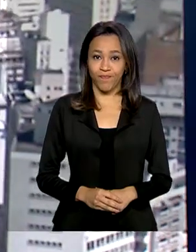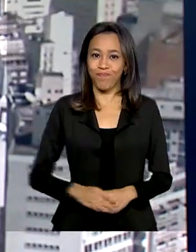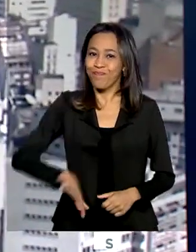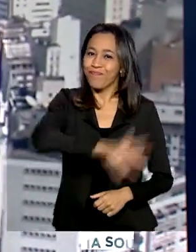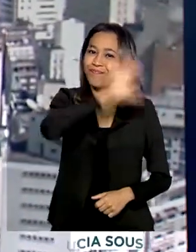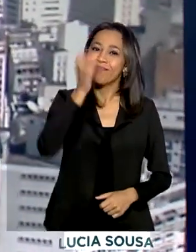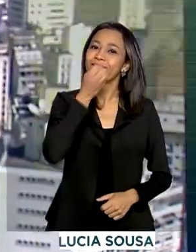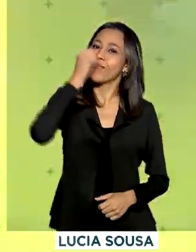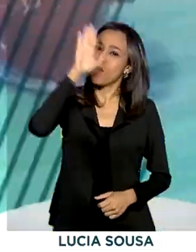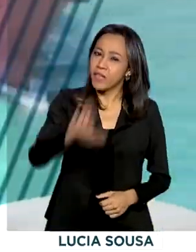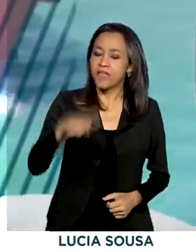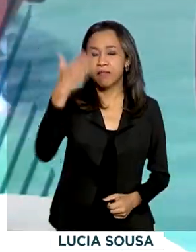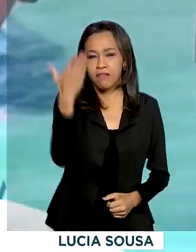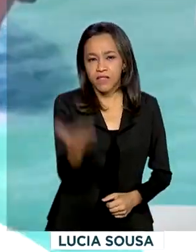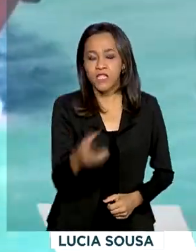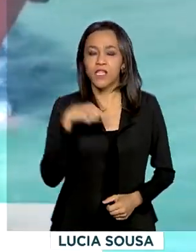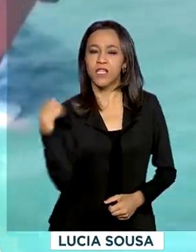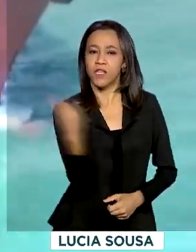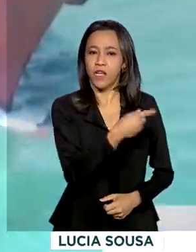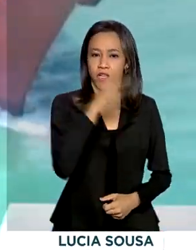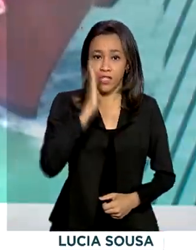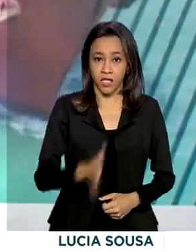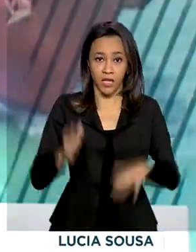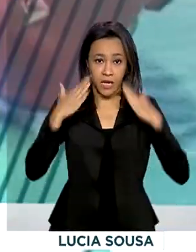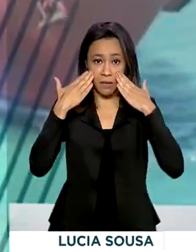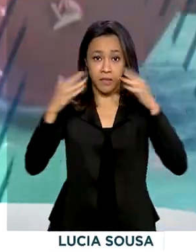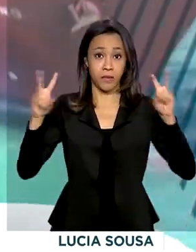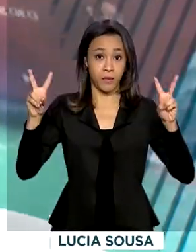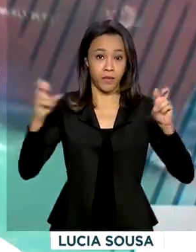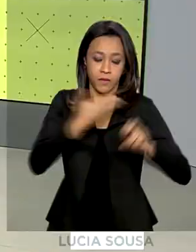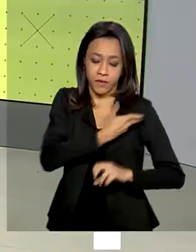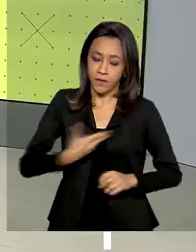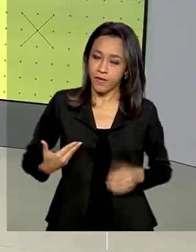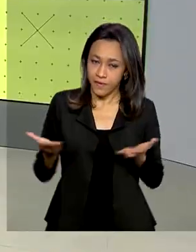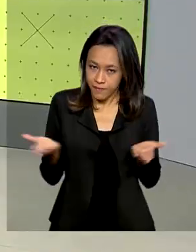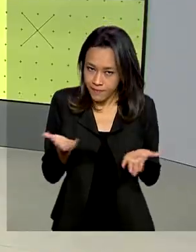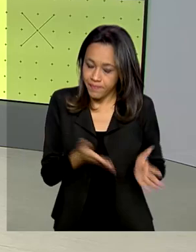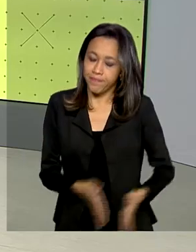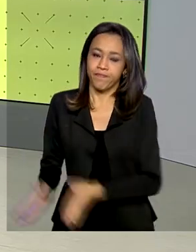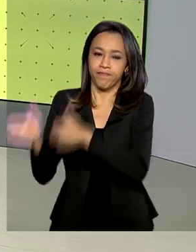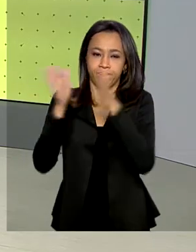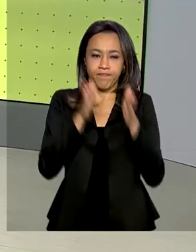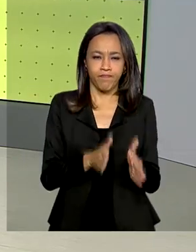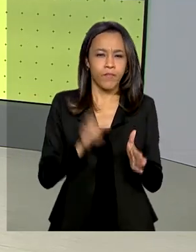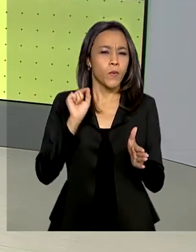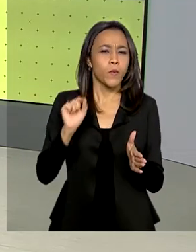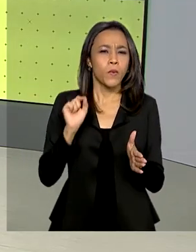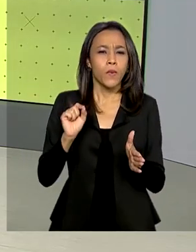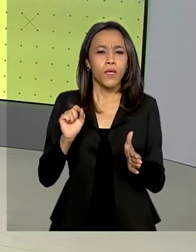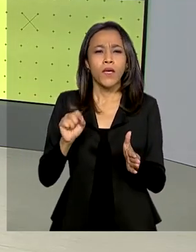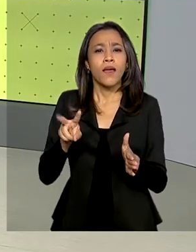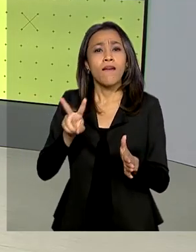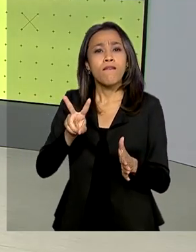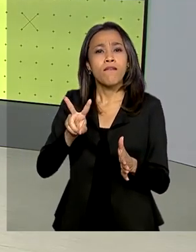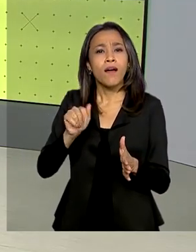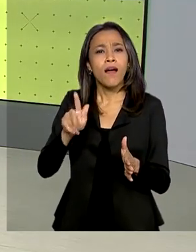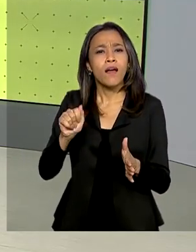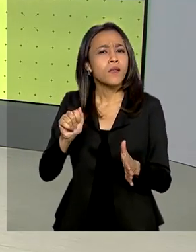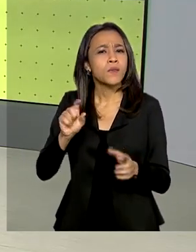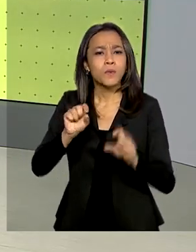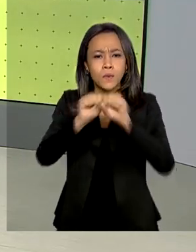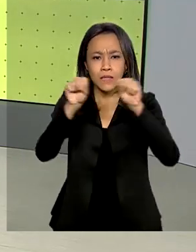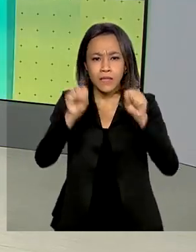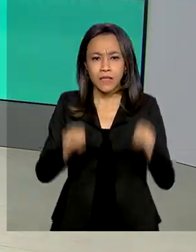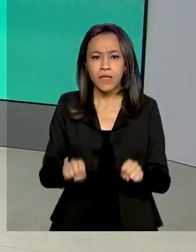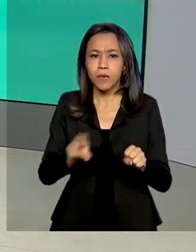Olá, boa tarde para você. Já estamos de volta com o Governo Agora. A consulta de vagas do SISU, Sistema